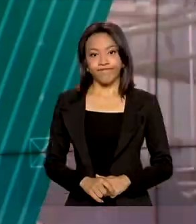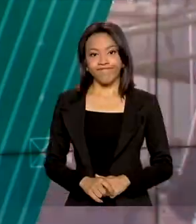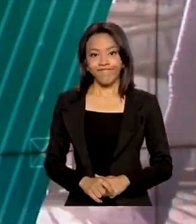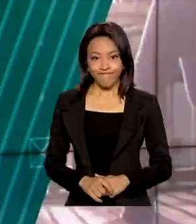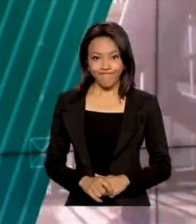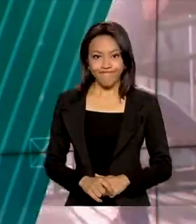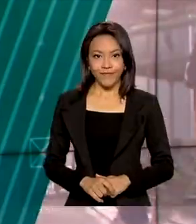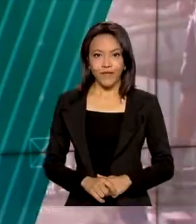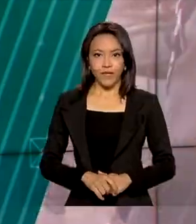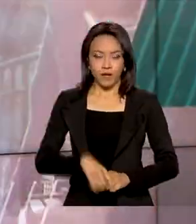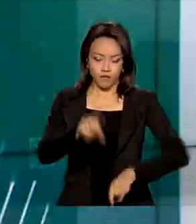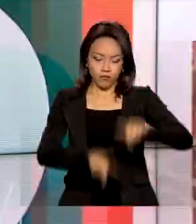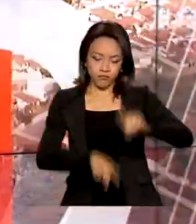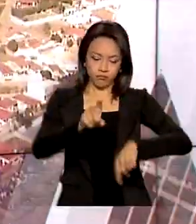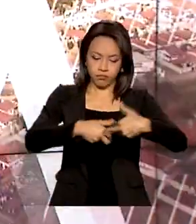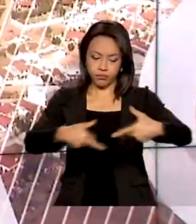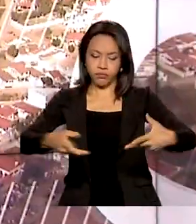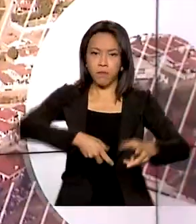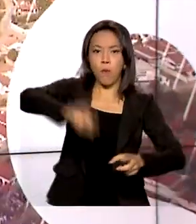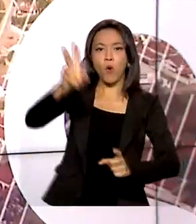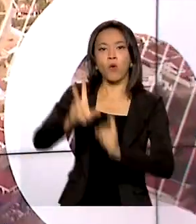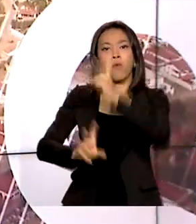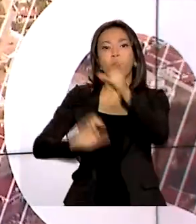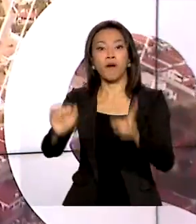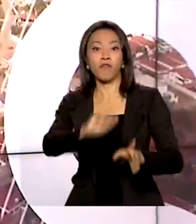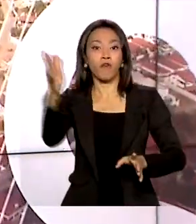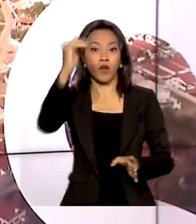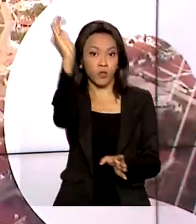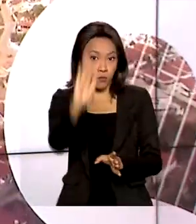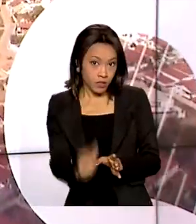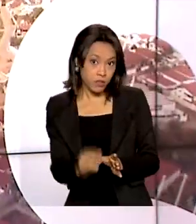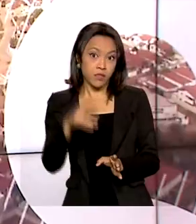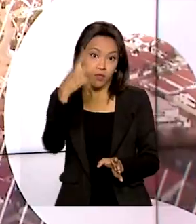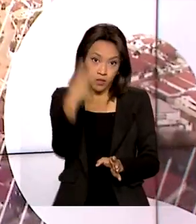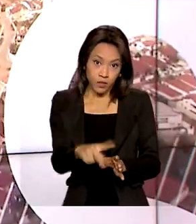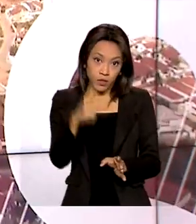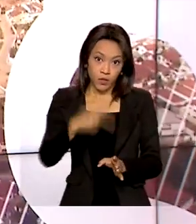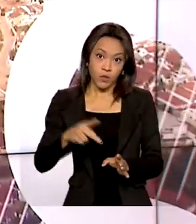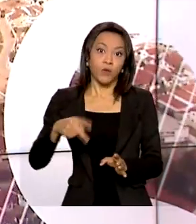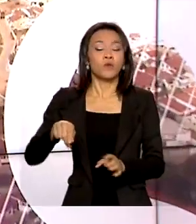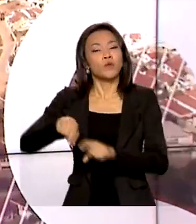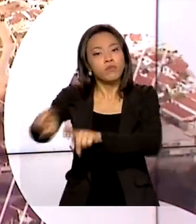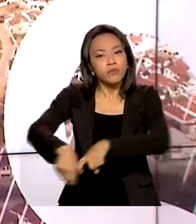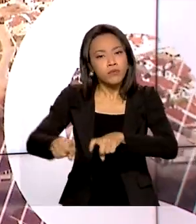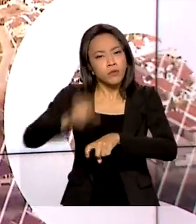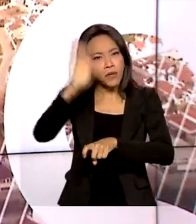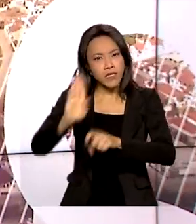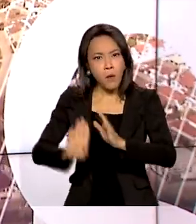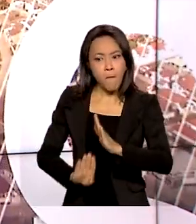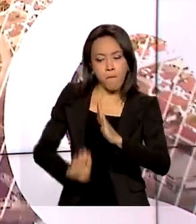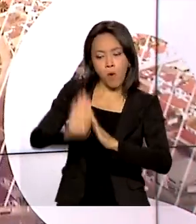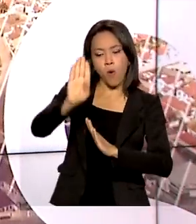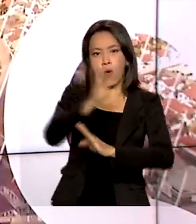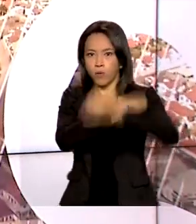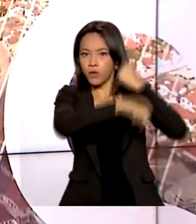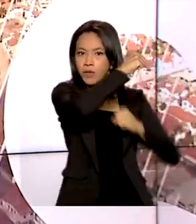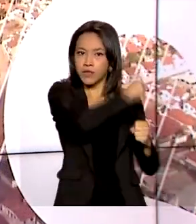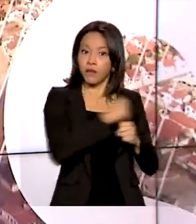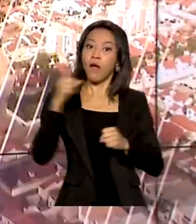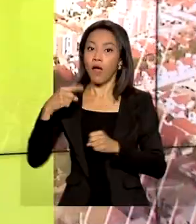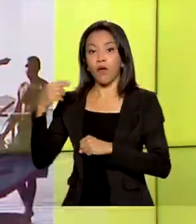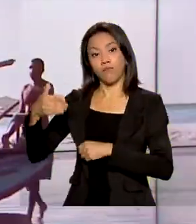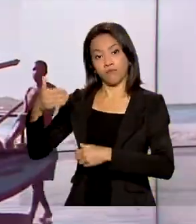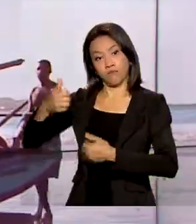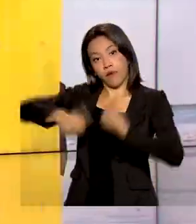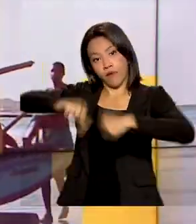As exportações do agronegócio brasileiro registraram números recordes no ano passado. É o que mostra um balanço do Ministério da